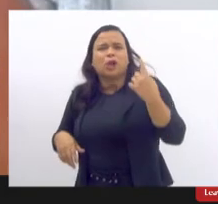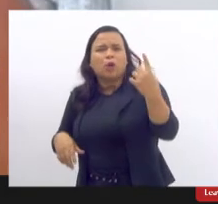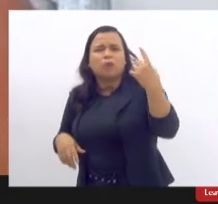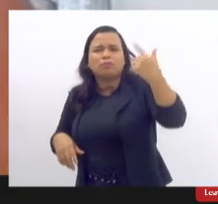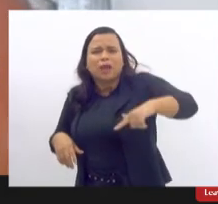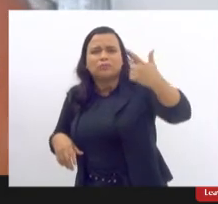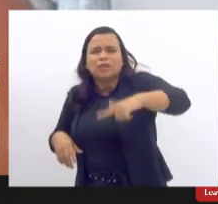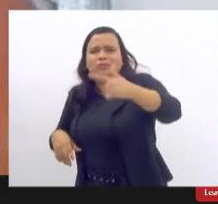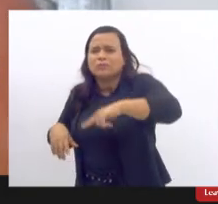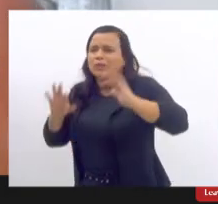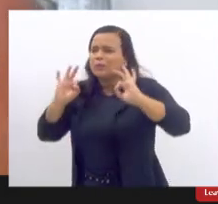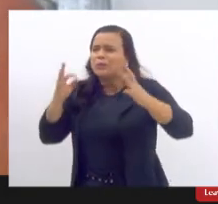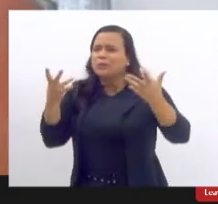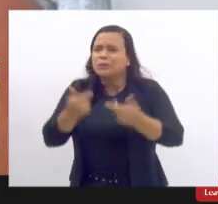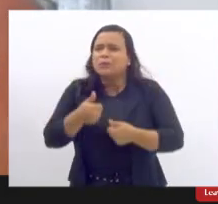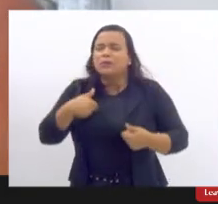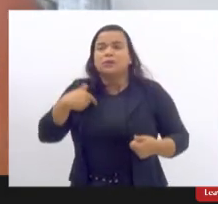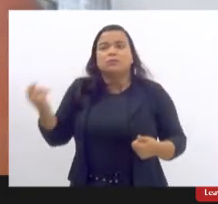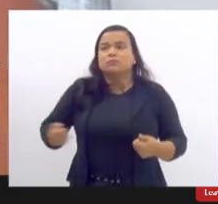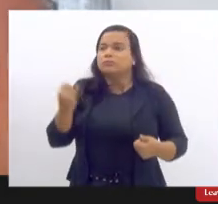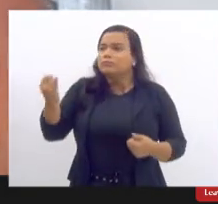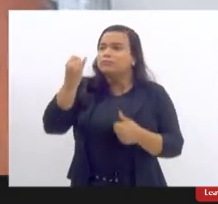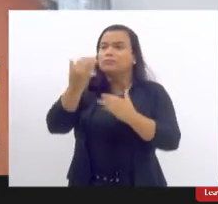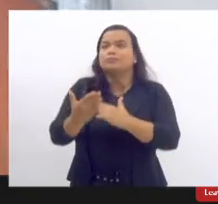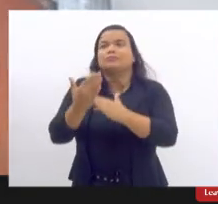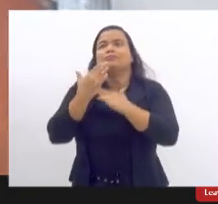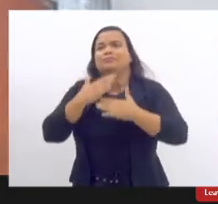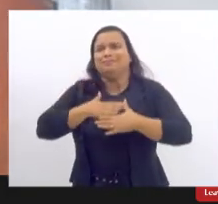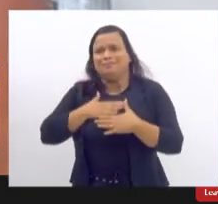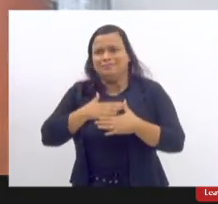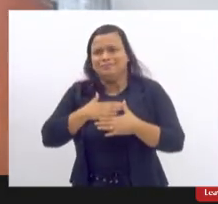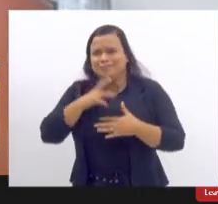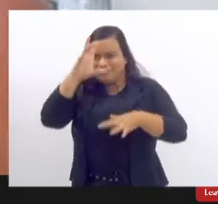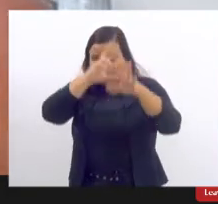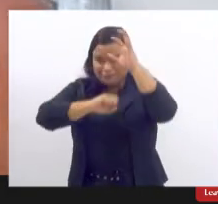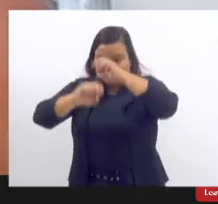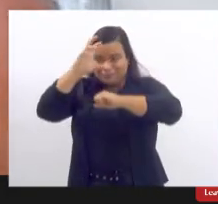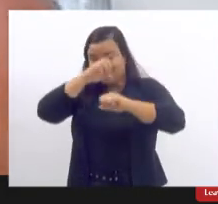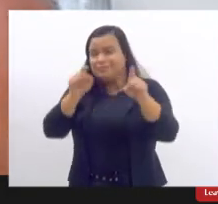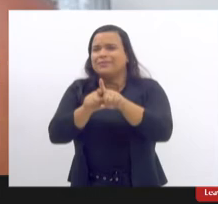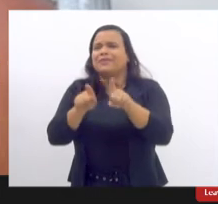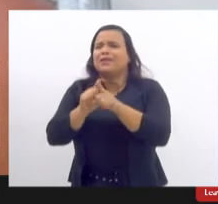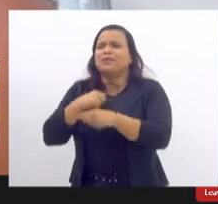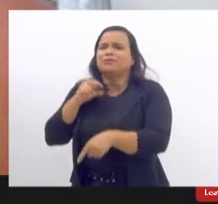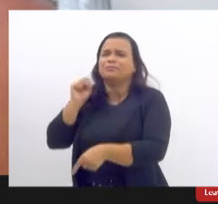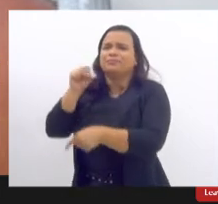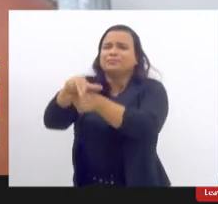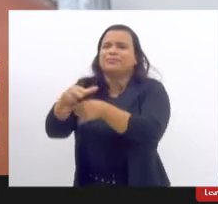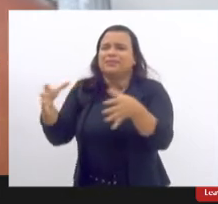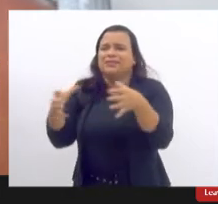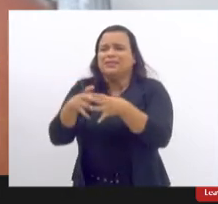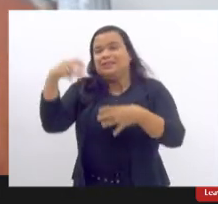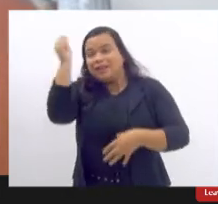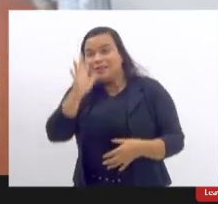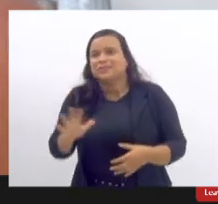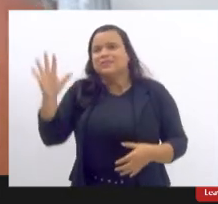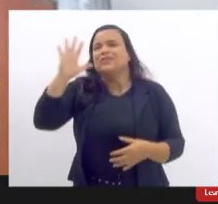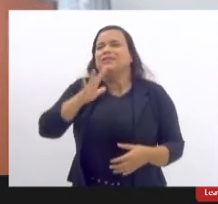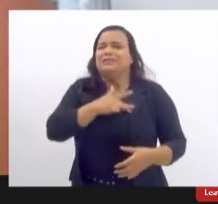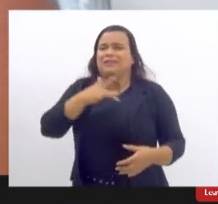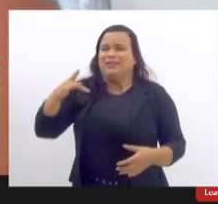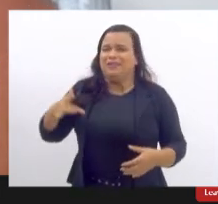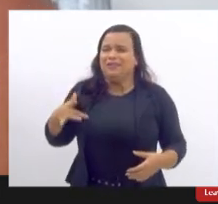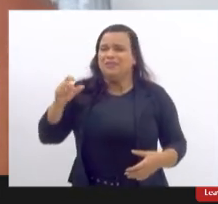o outro está sendo assim muito fundamental e eu acabei de ingressar no conselho nacional de saúde e na